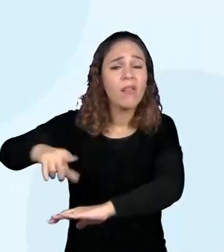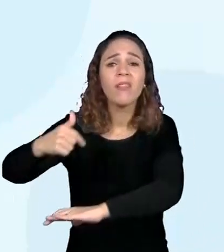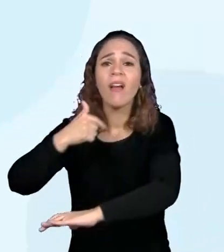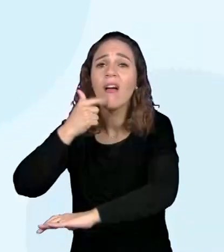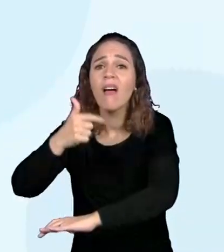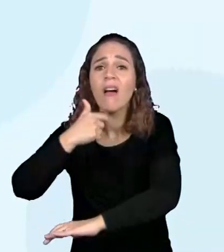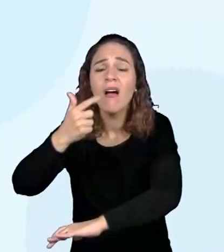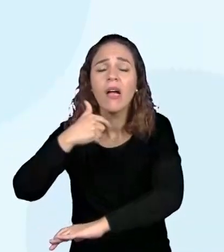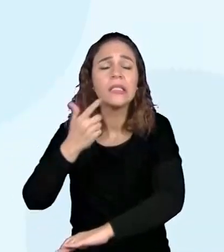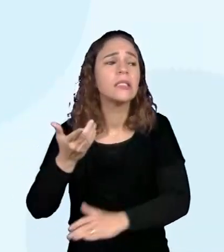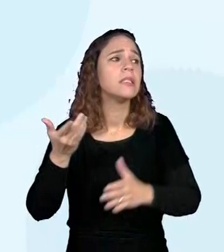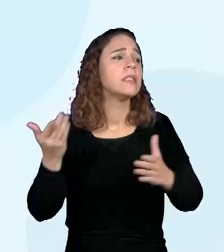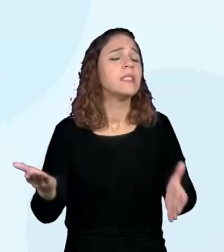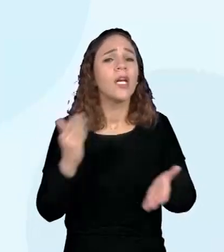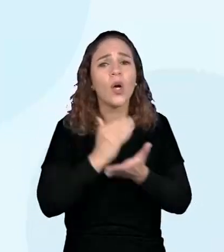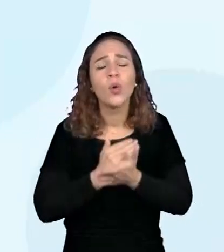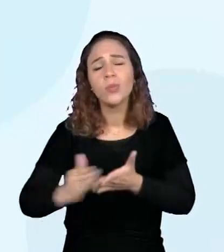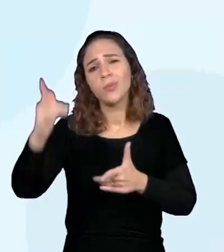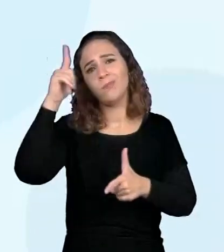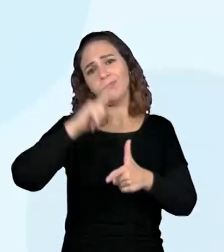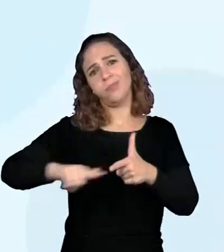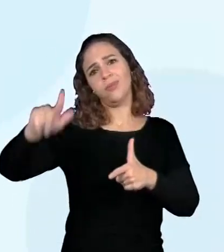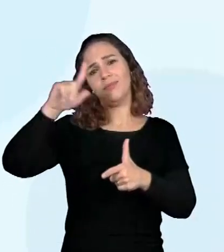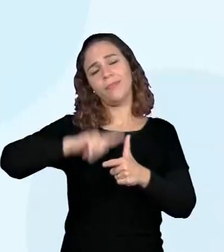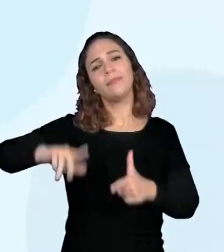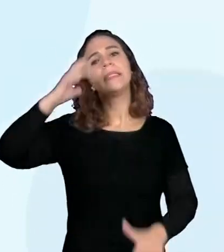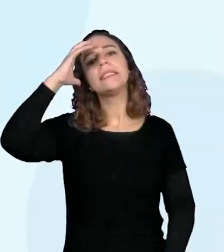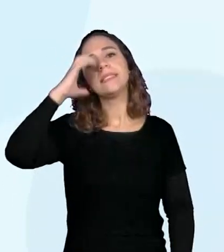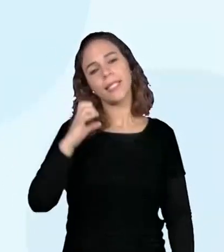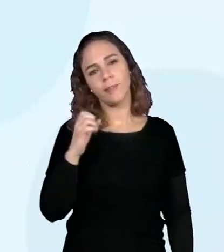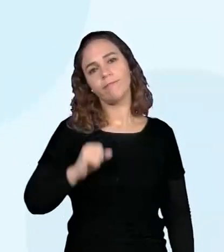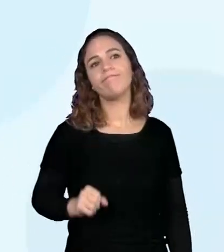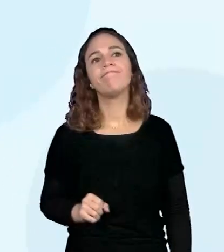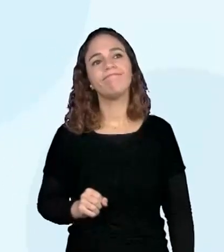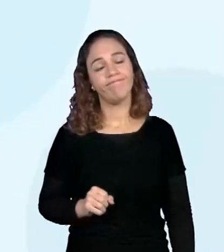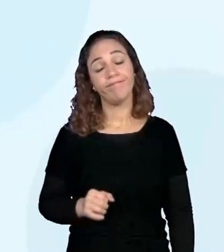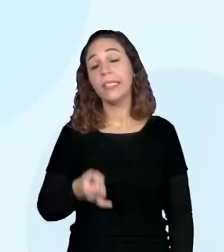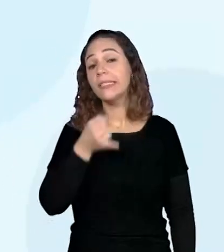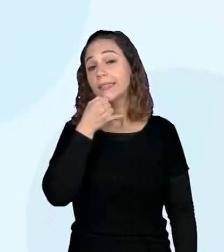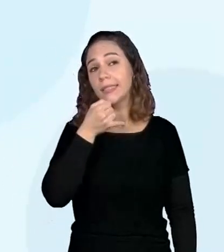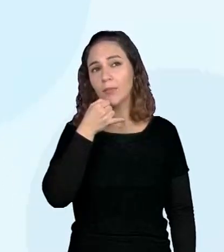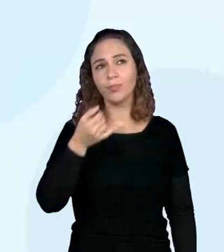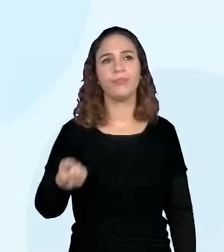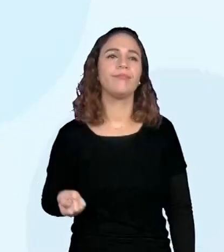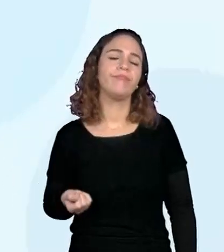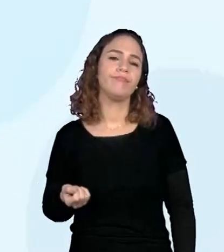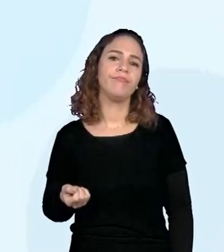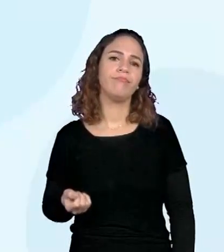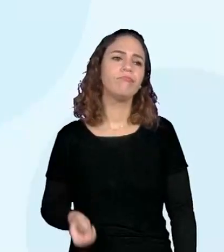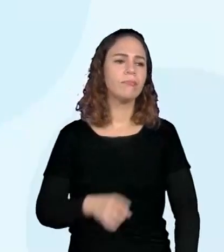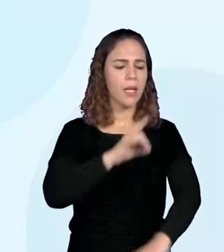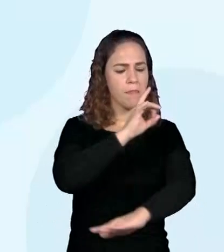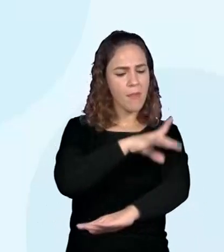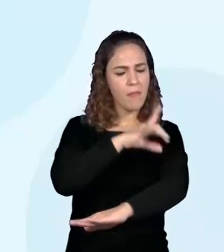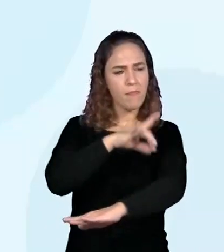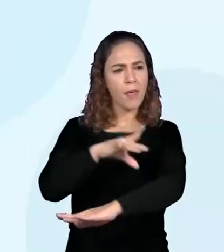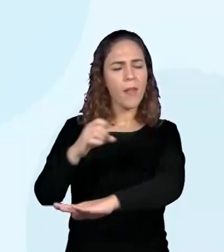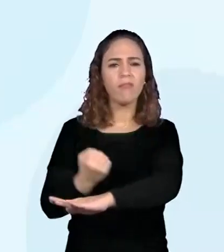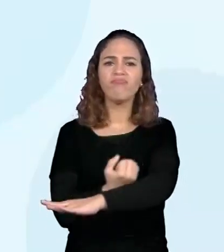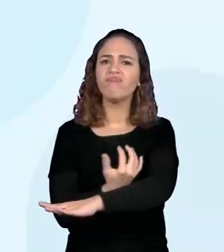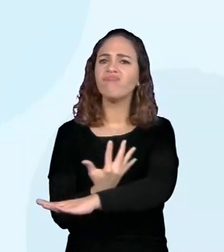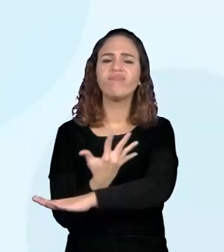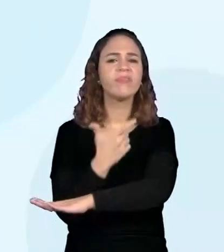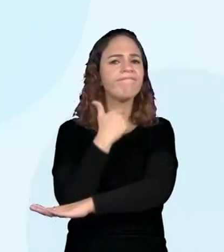sofrer com as consequências ocasionadas por ela, tais como perda de suas